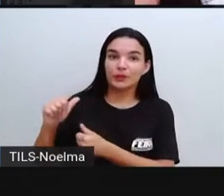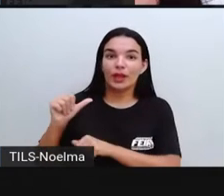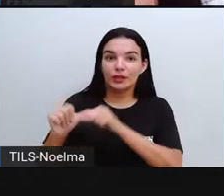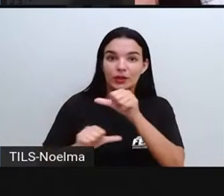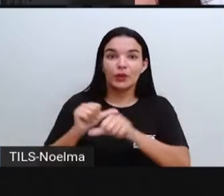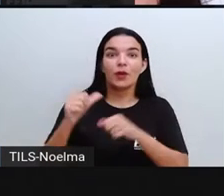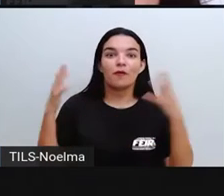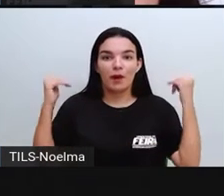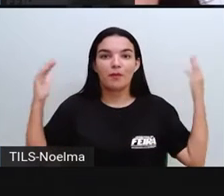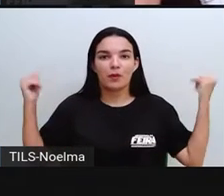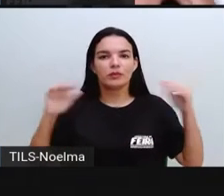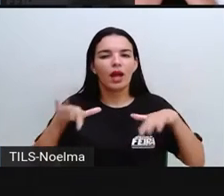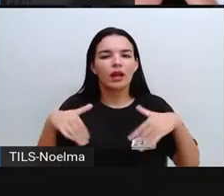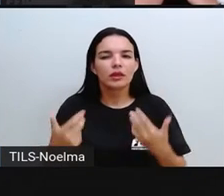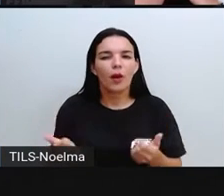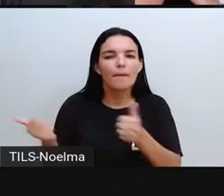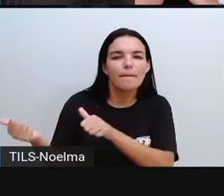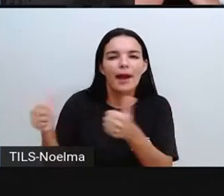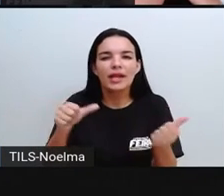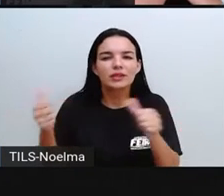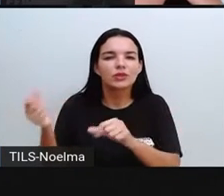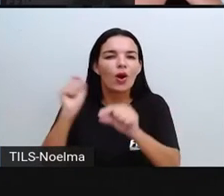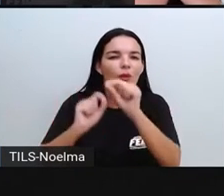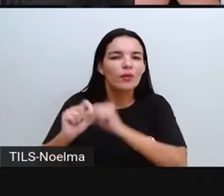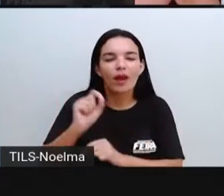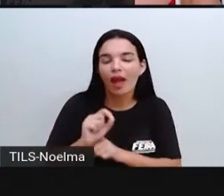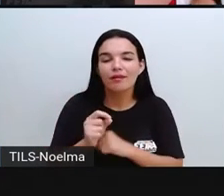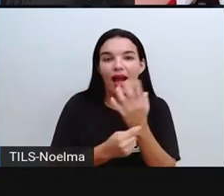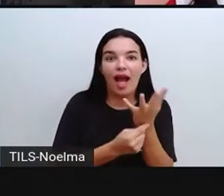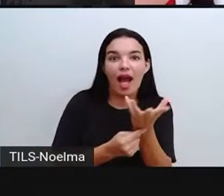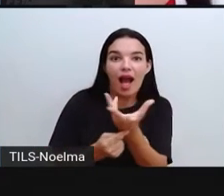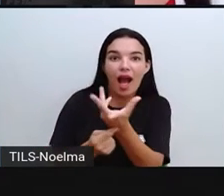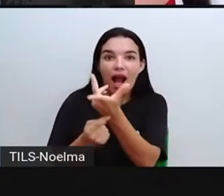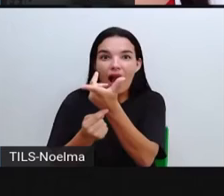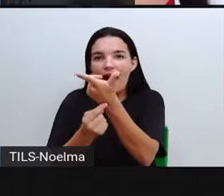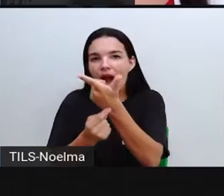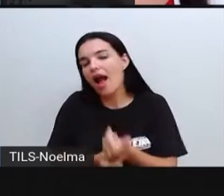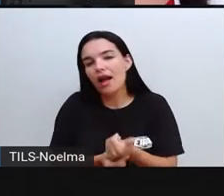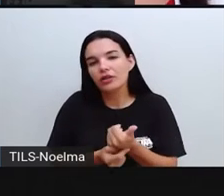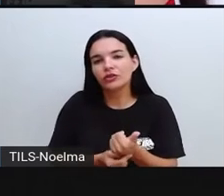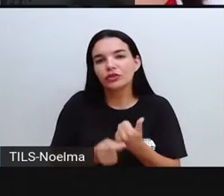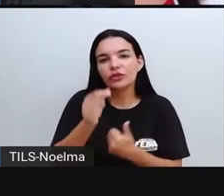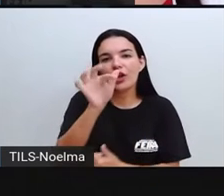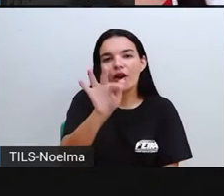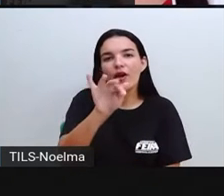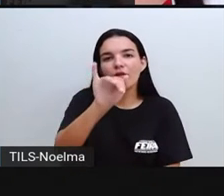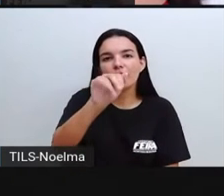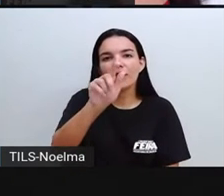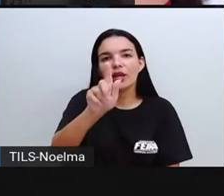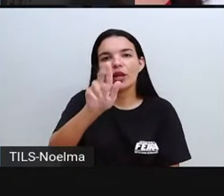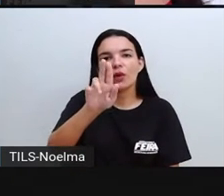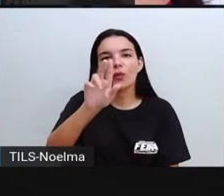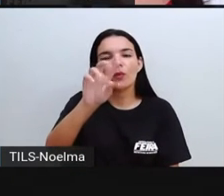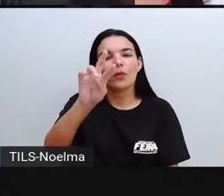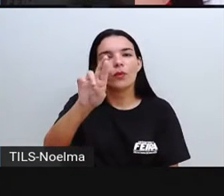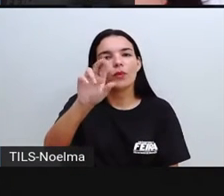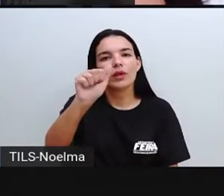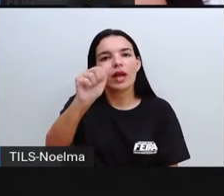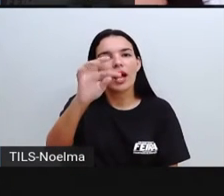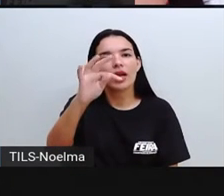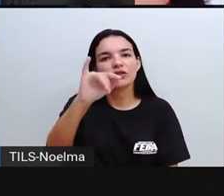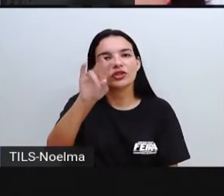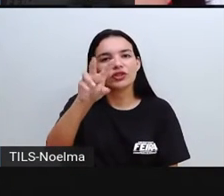arte figurativa. Então, quando vocês verem essas esculturas de barro, né? Ela é chamada de arte